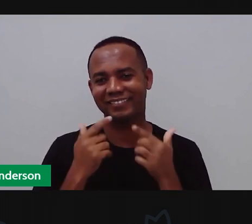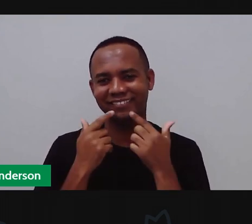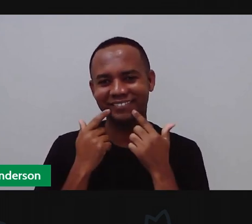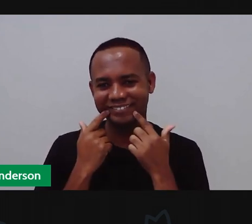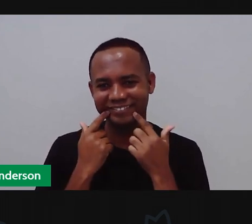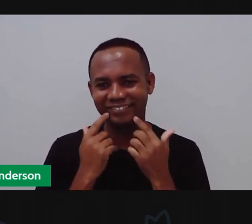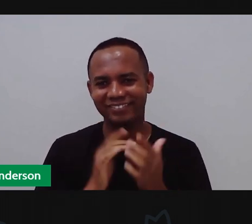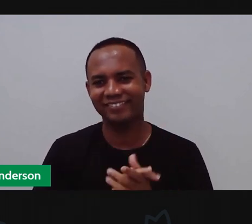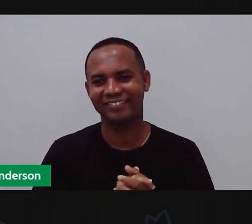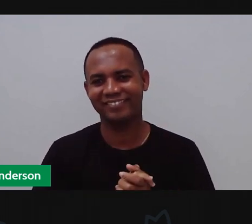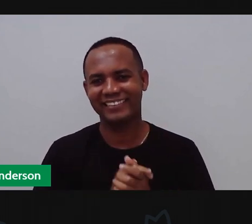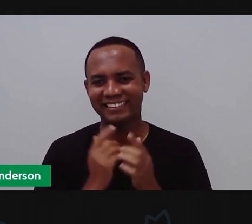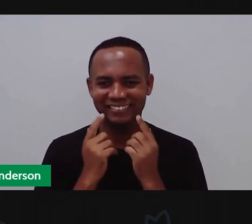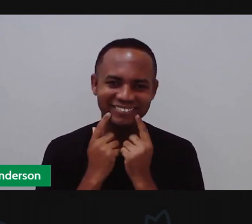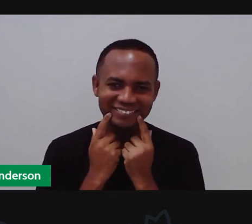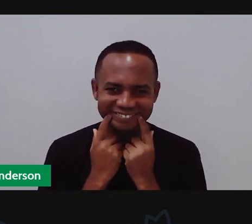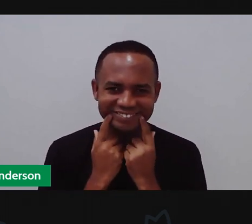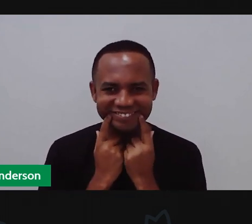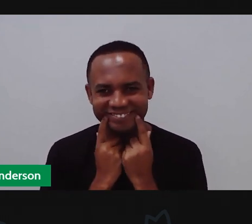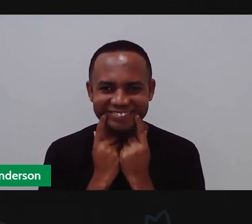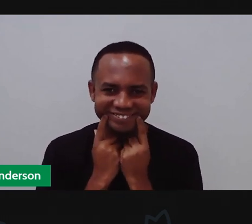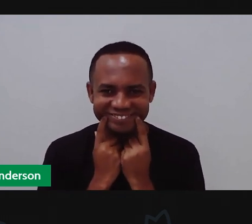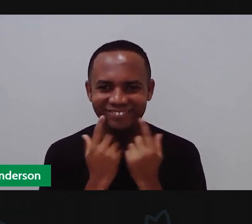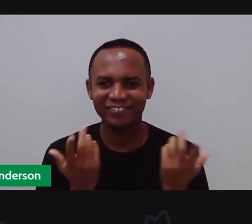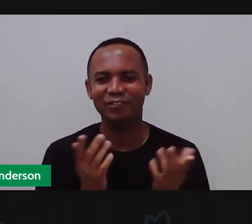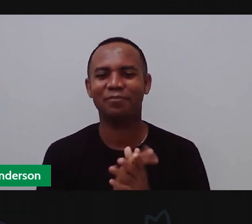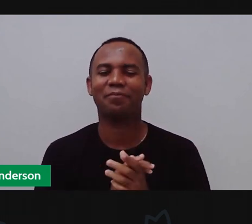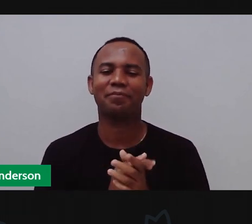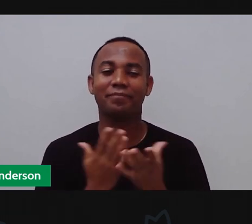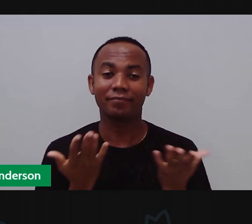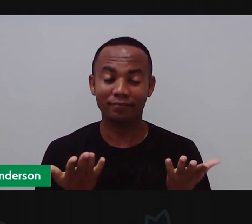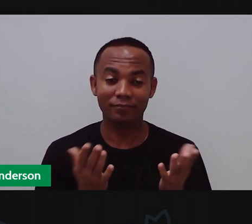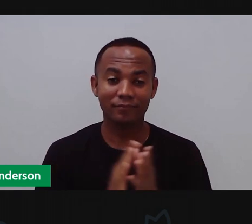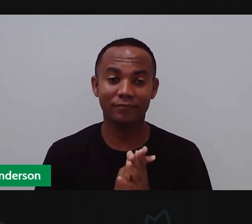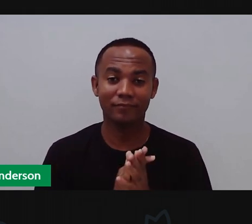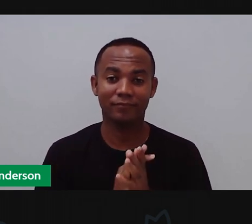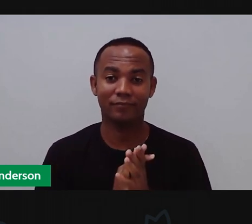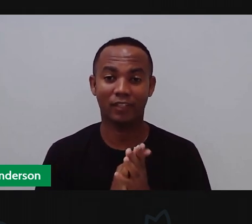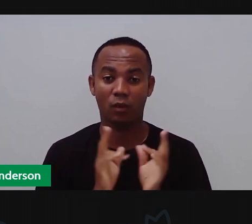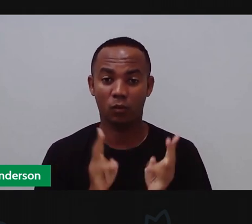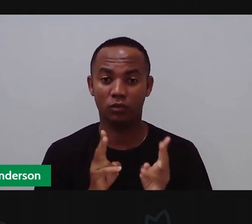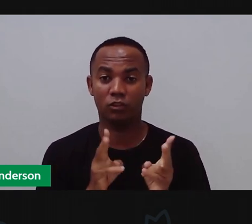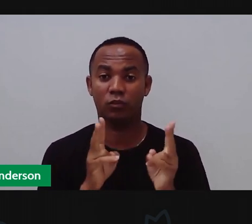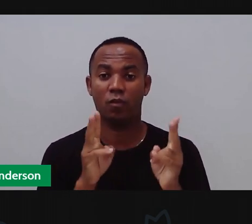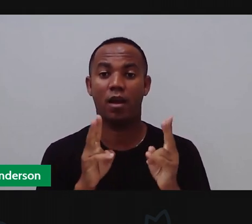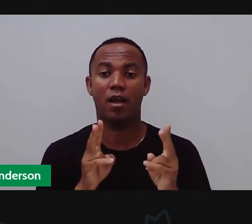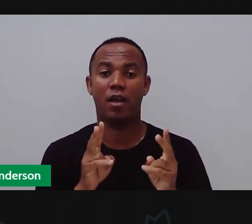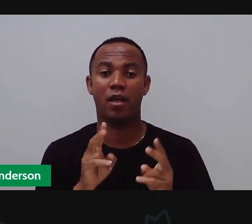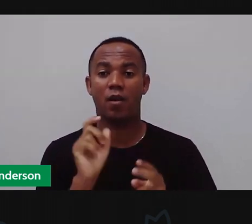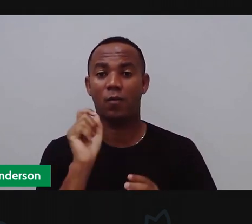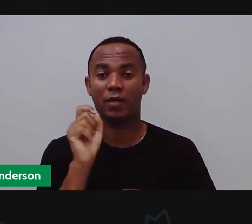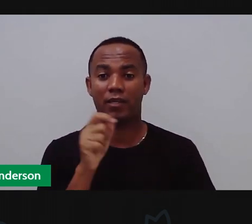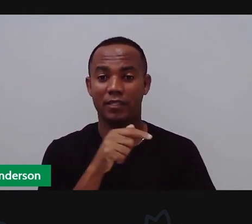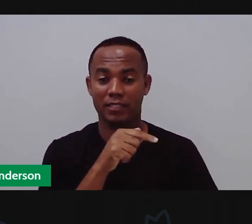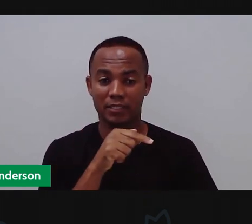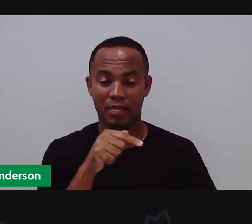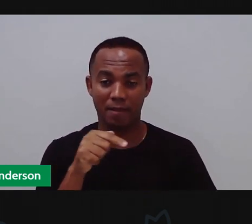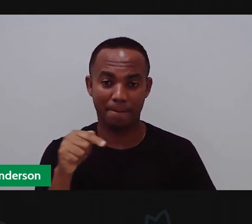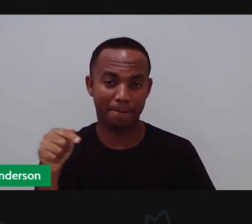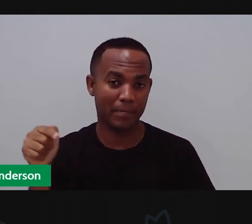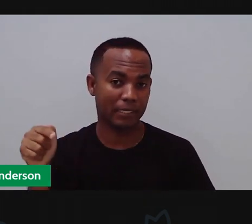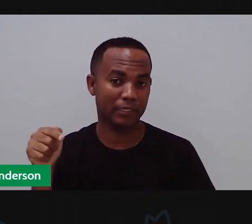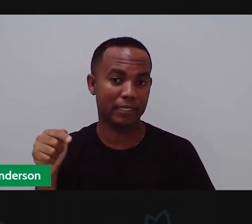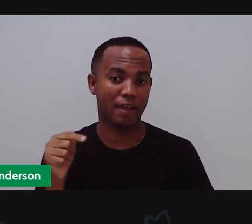Acho que ele ganhou e a gente não tá sabendo, viu, gente? Bom, vamos, né, continuar com nossa semana aí, depois de um